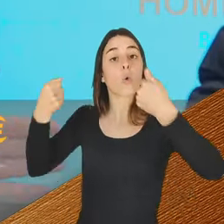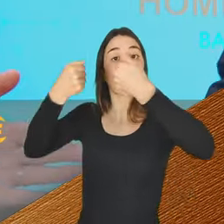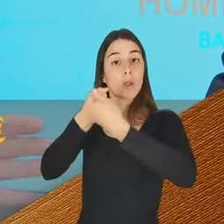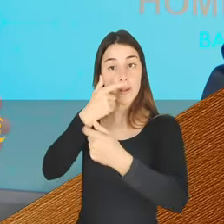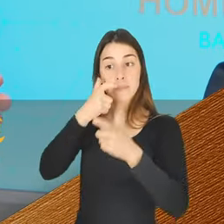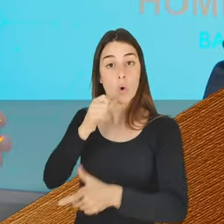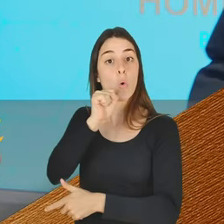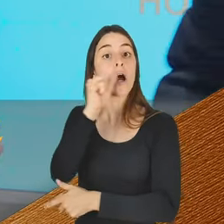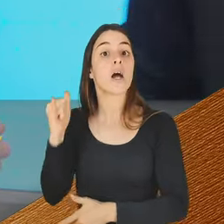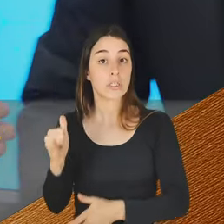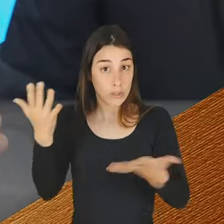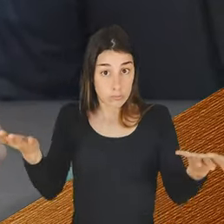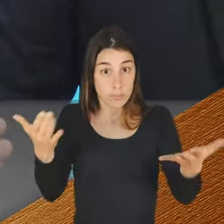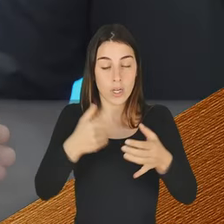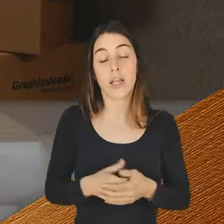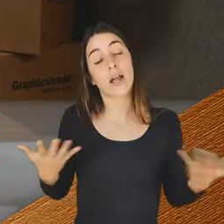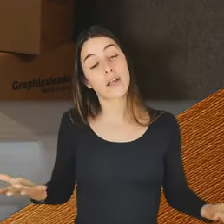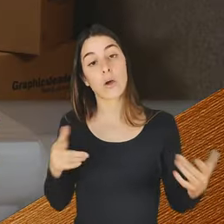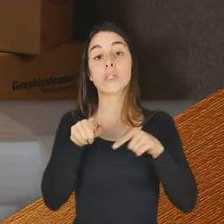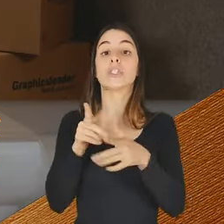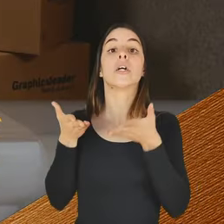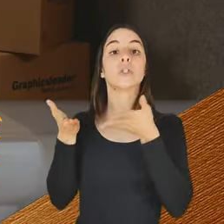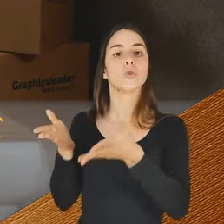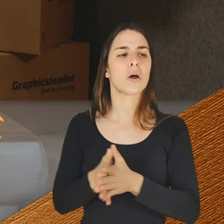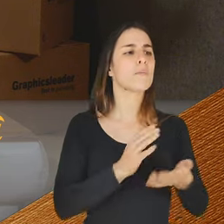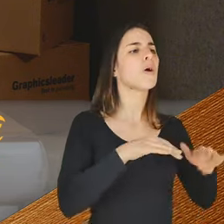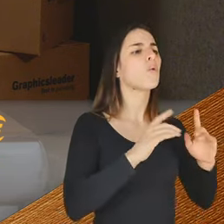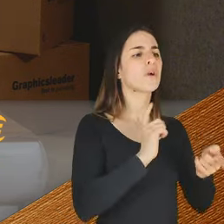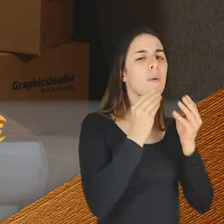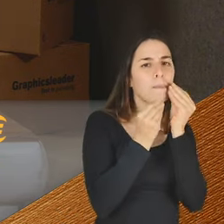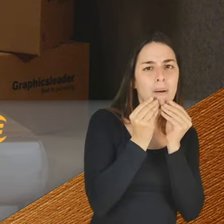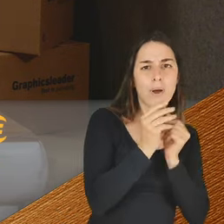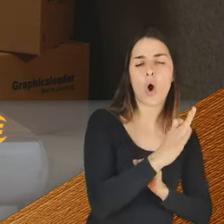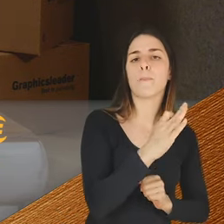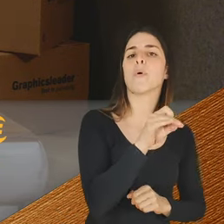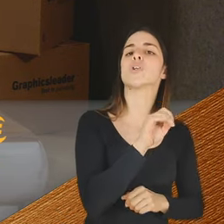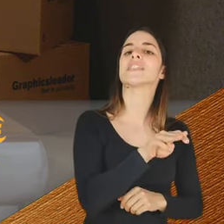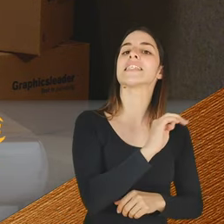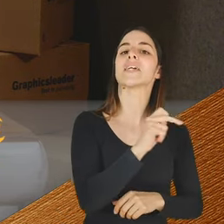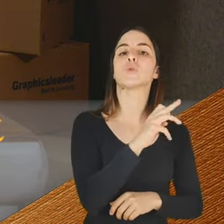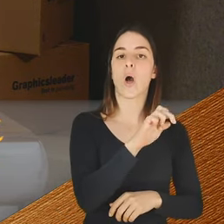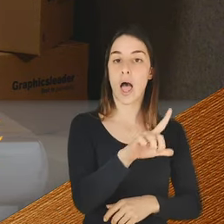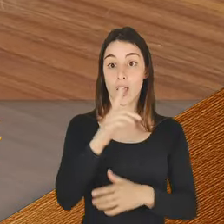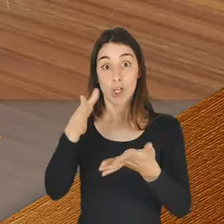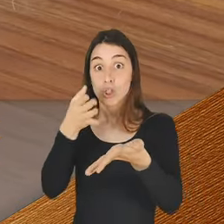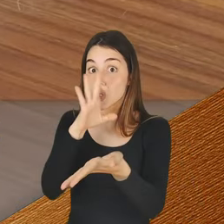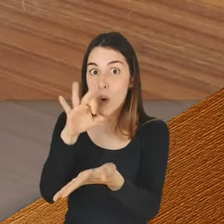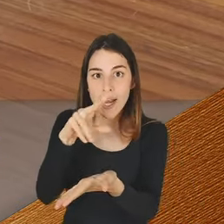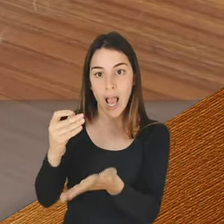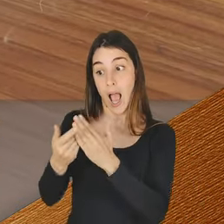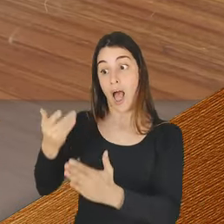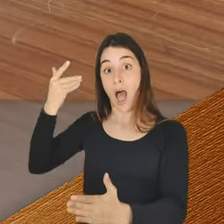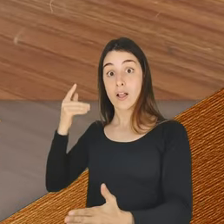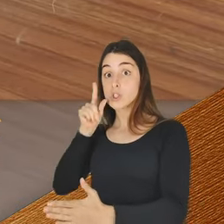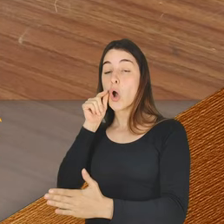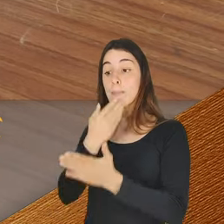Mas o que é que são homossexuales? Joana, homo sapiens, homo, homossexuales. Ali, Joana, isto já